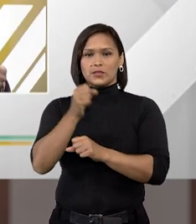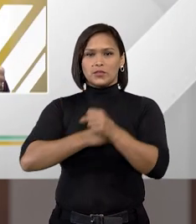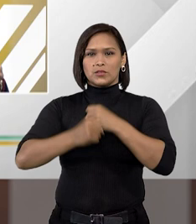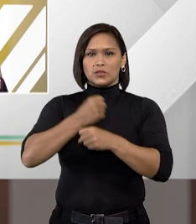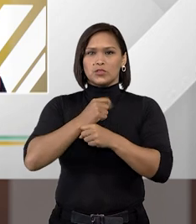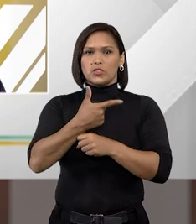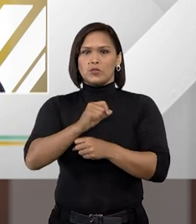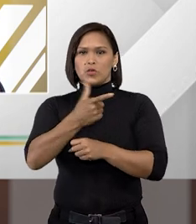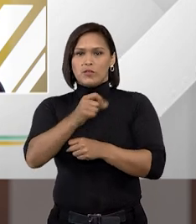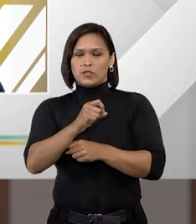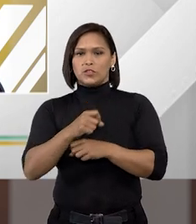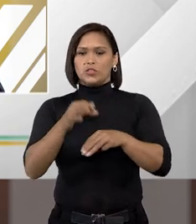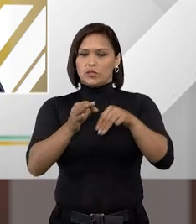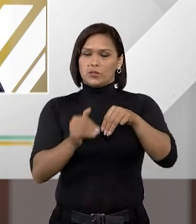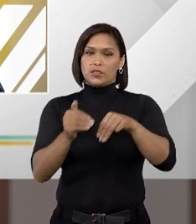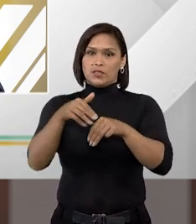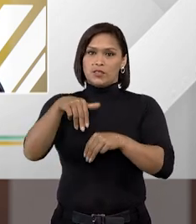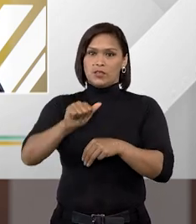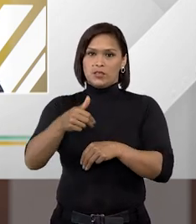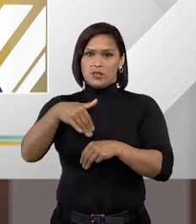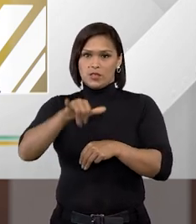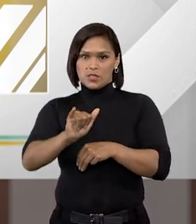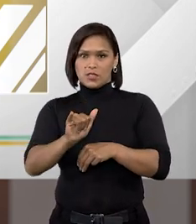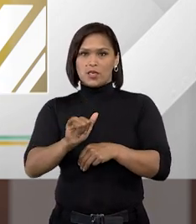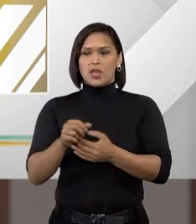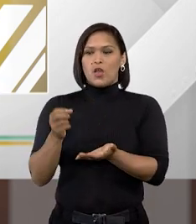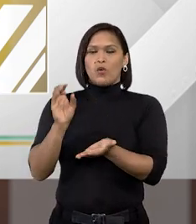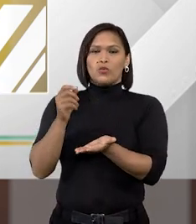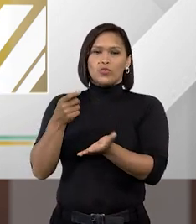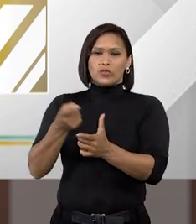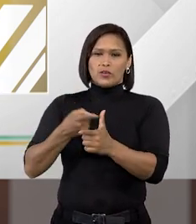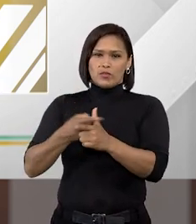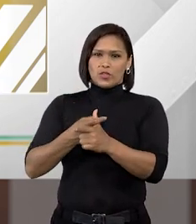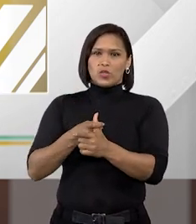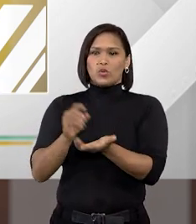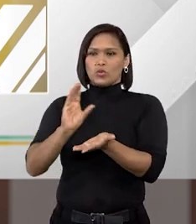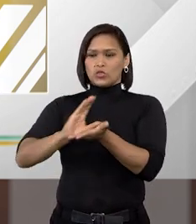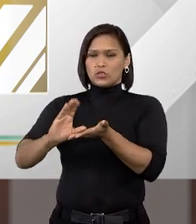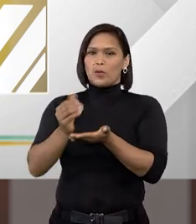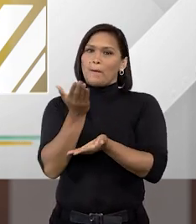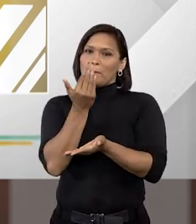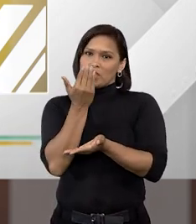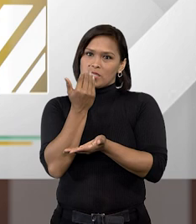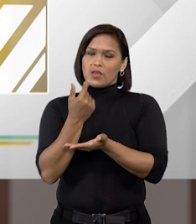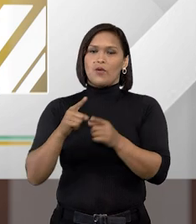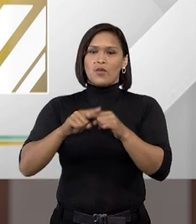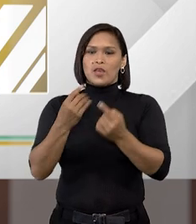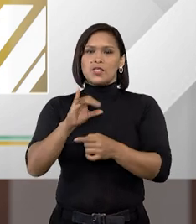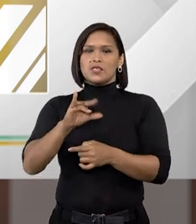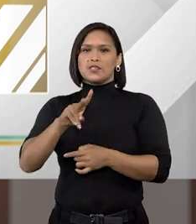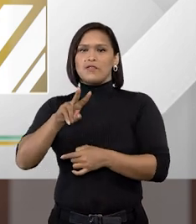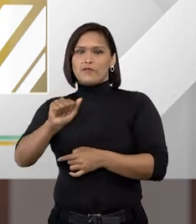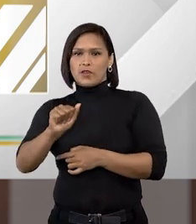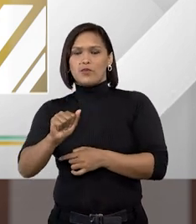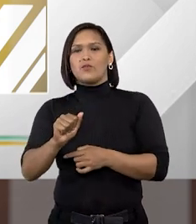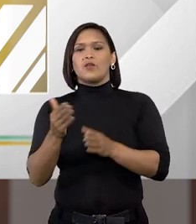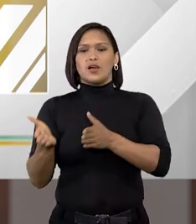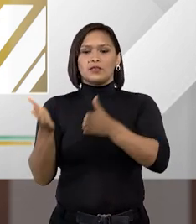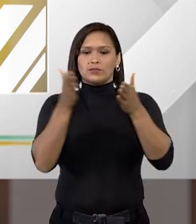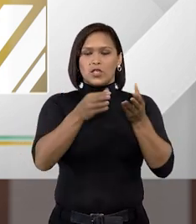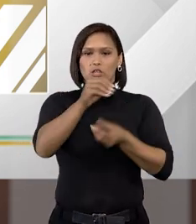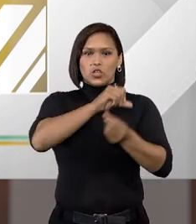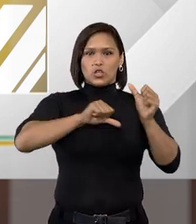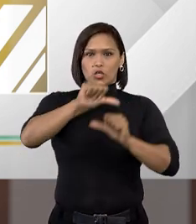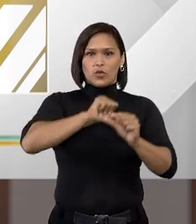ano passado a ministra Nancy Andrig determinou que um devedor de pensão alimentícia deixasse a prisão civil em regime fechado passando